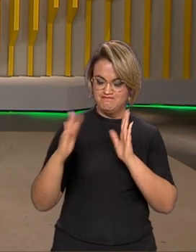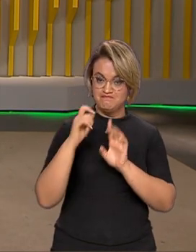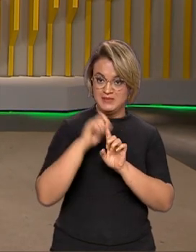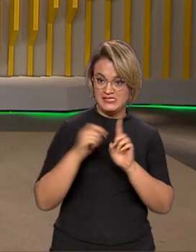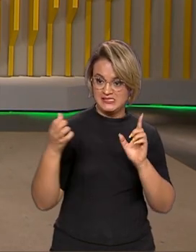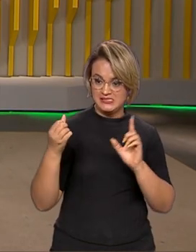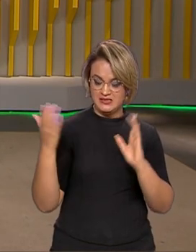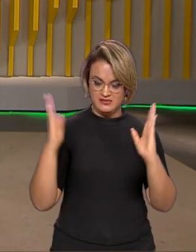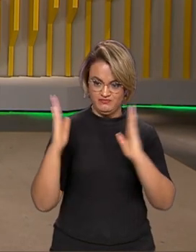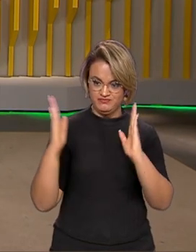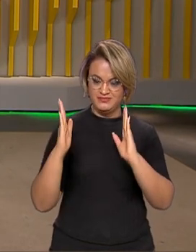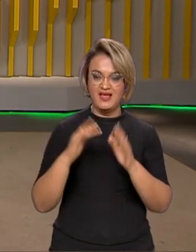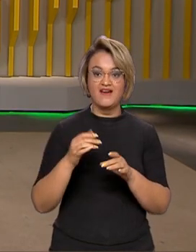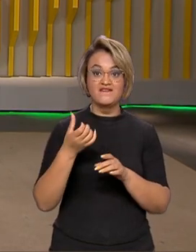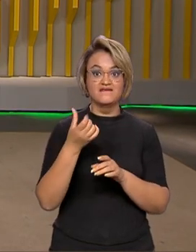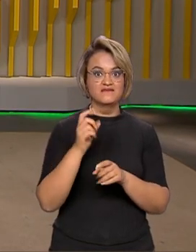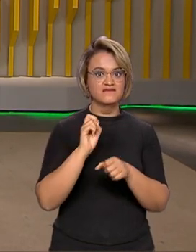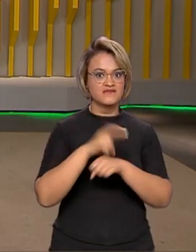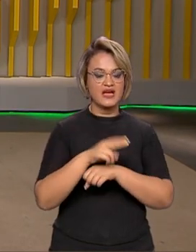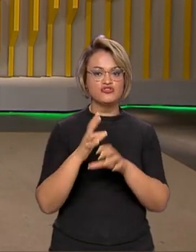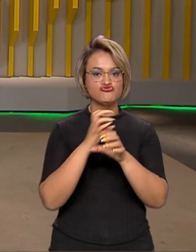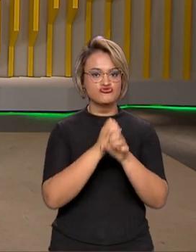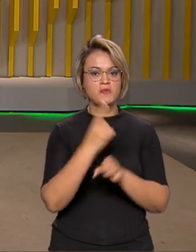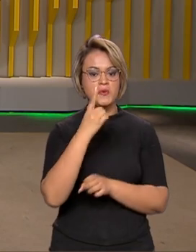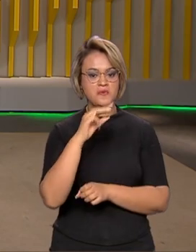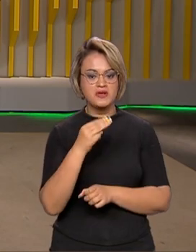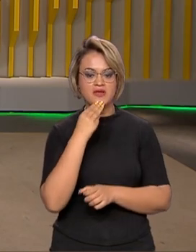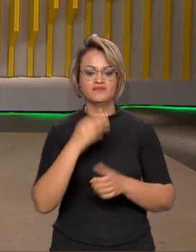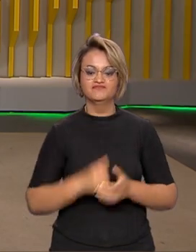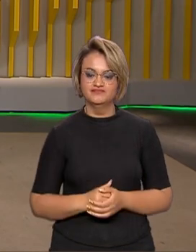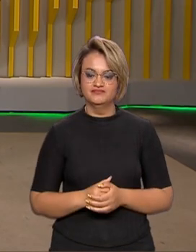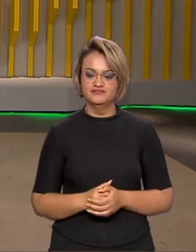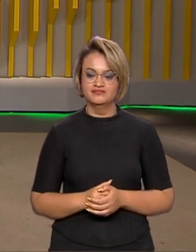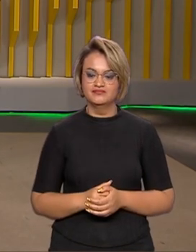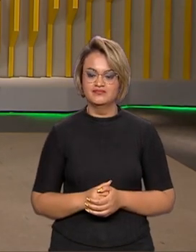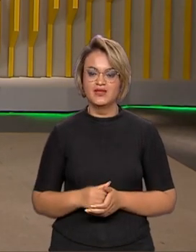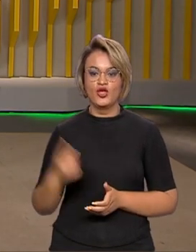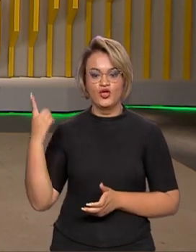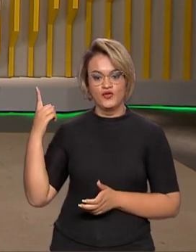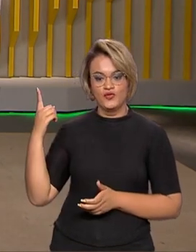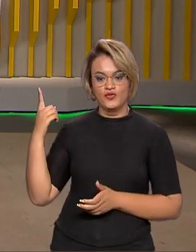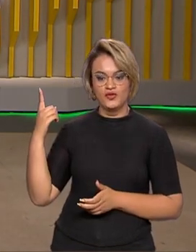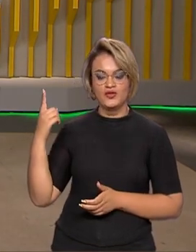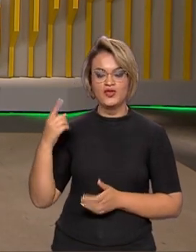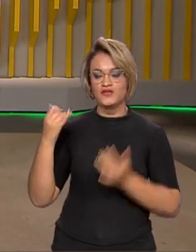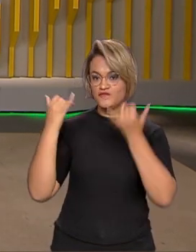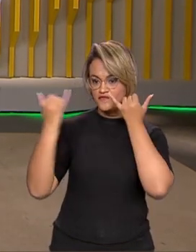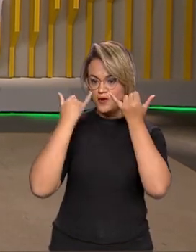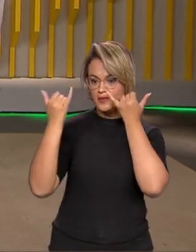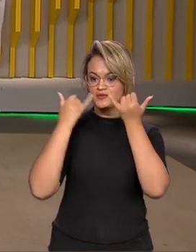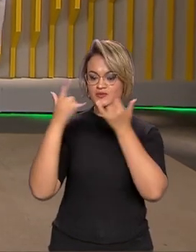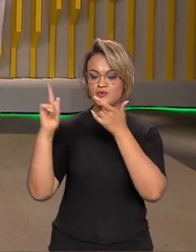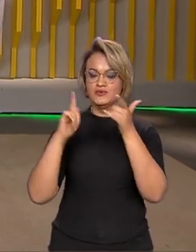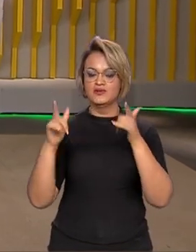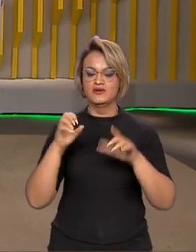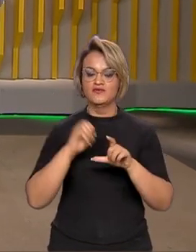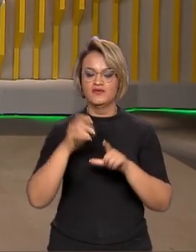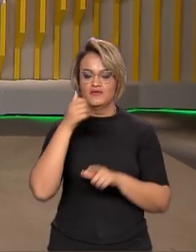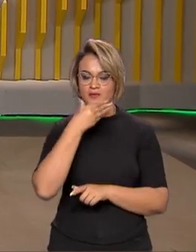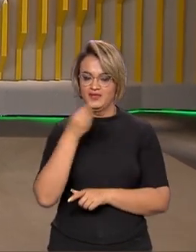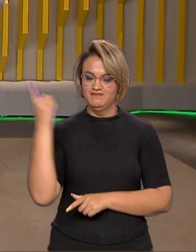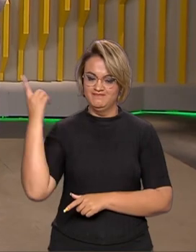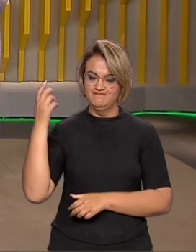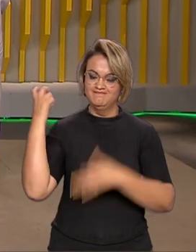o número de vagas criadas superou 1 milhão. Então vamos já direto saber mais detalhes ao vivo com o repórter